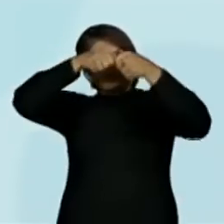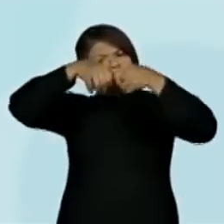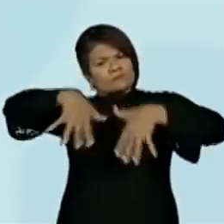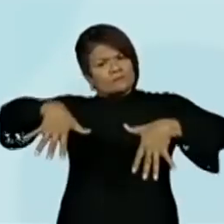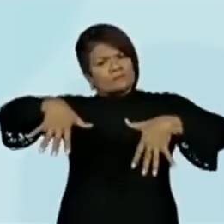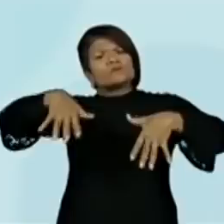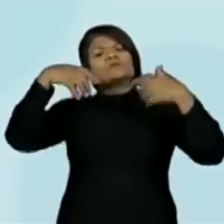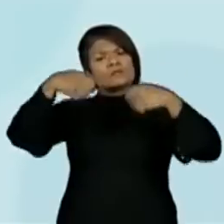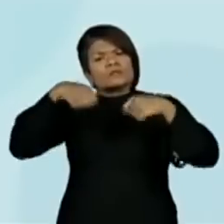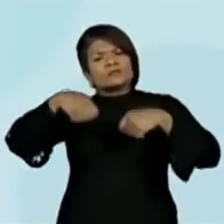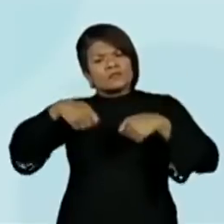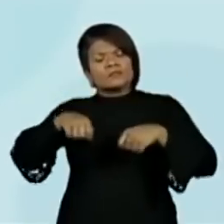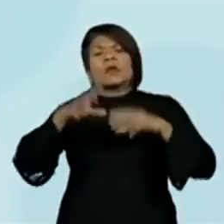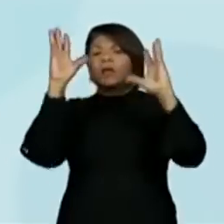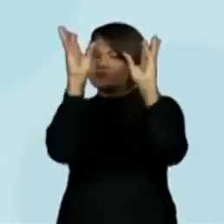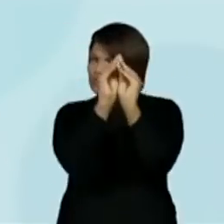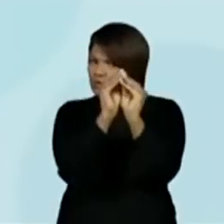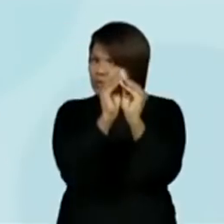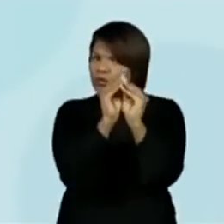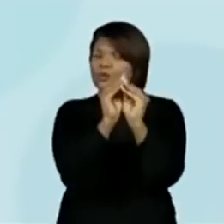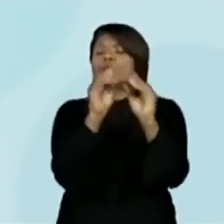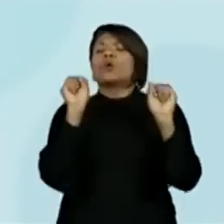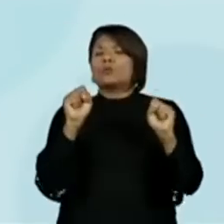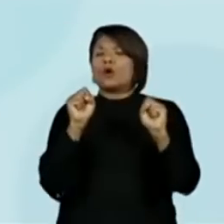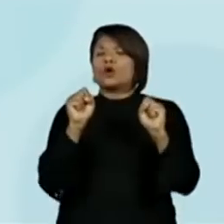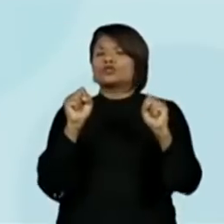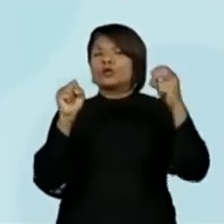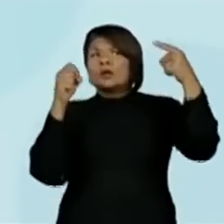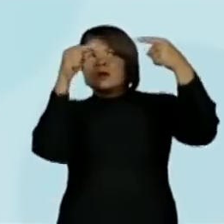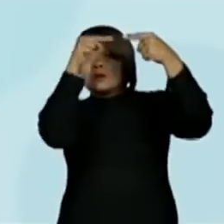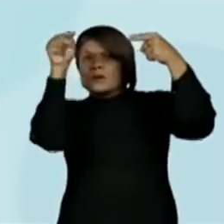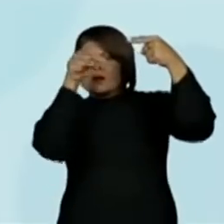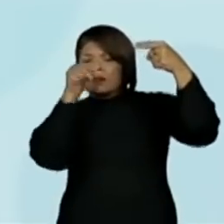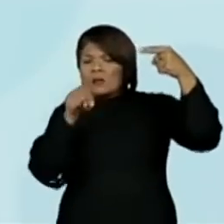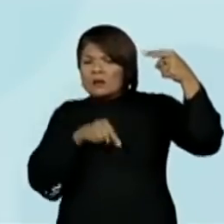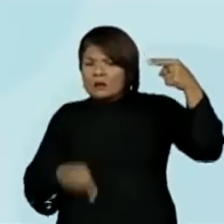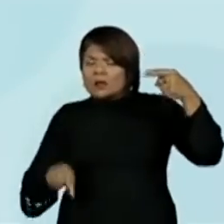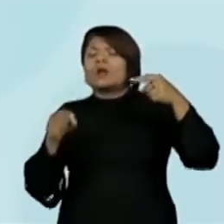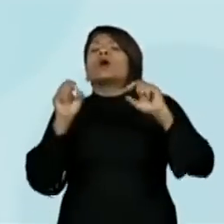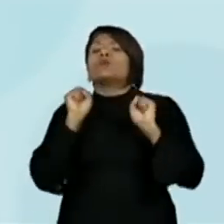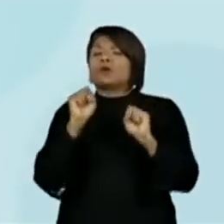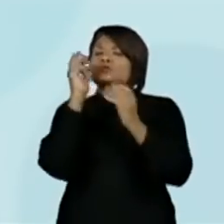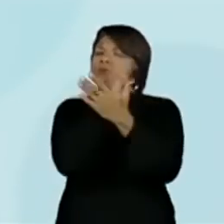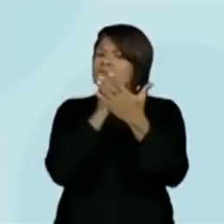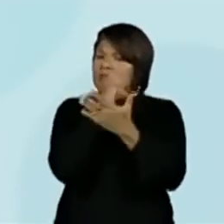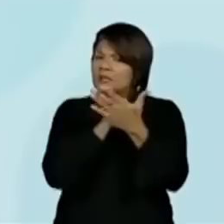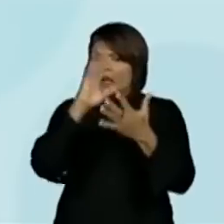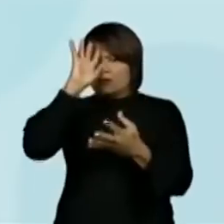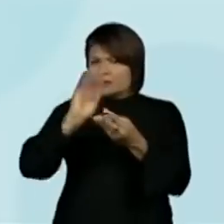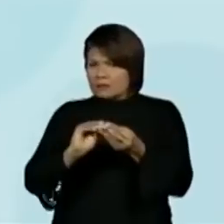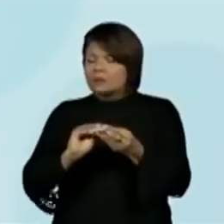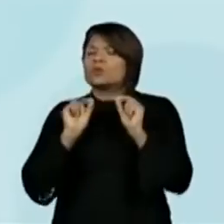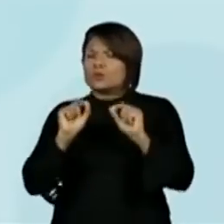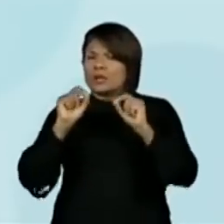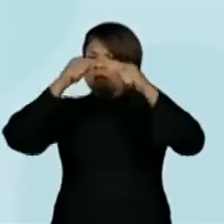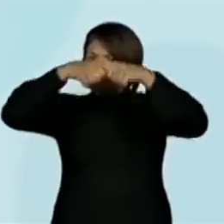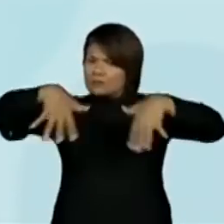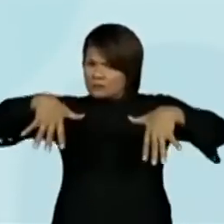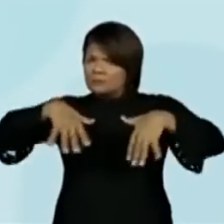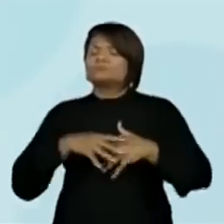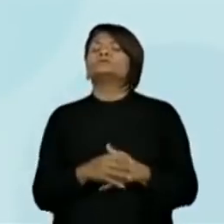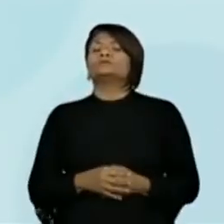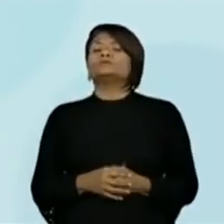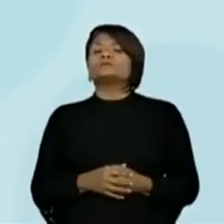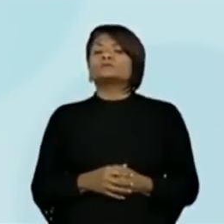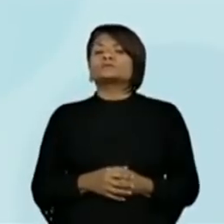Muito bacana. Você pode fazer um resumo, você pode fazer um esquema, você pode fazer um mapa mental, você pode desenhar o que você entendeu. Tudo bem? Como vive